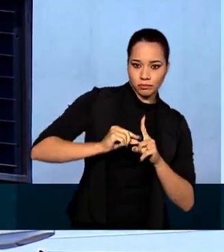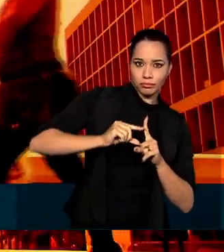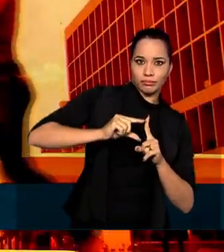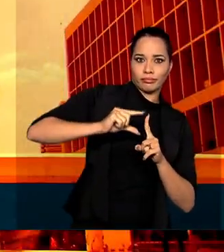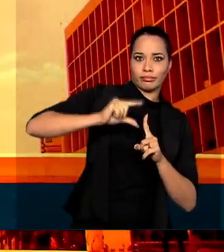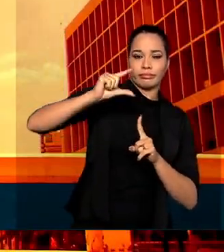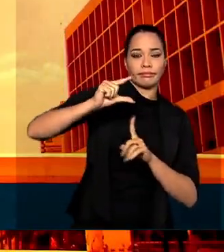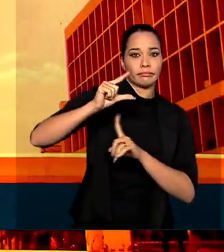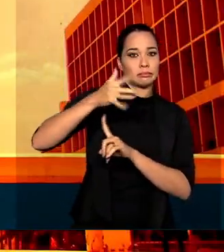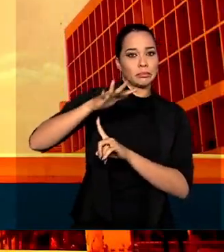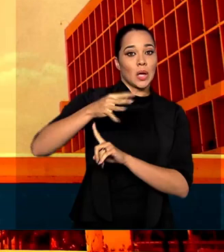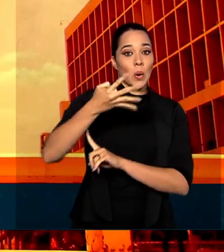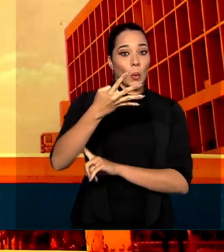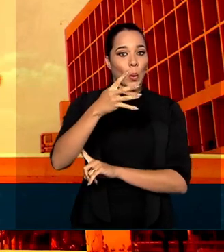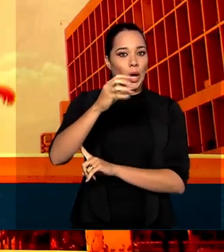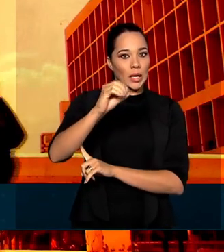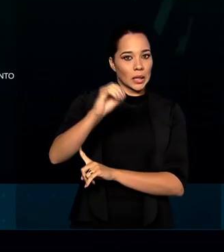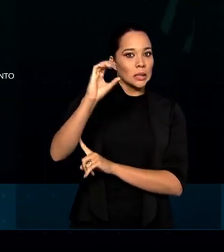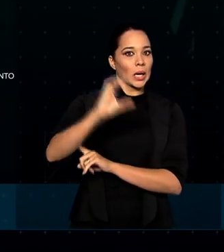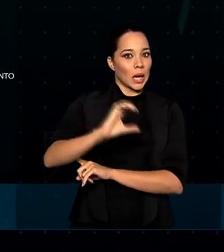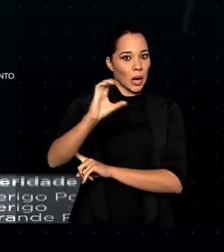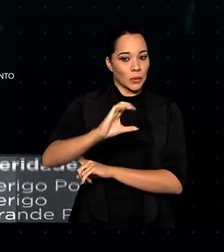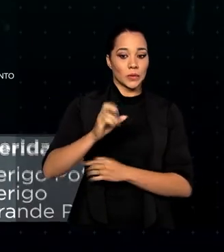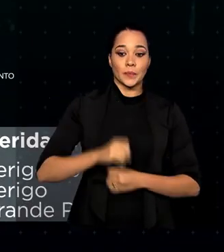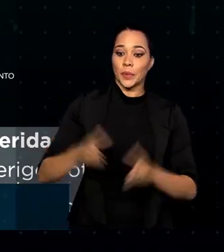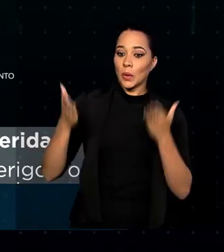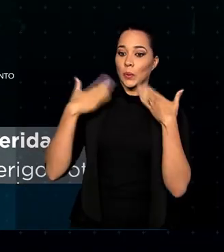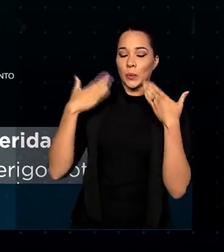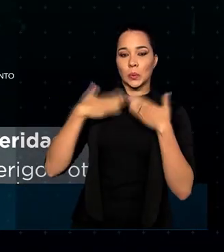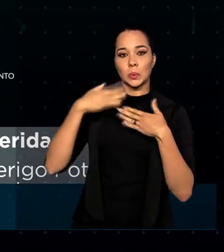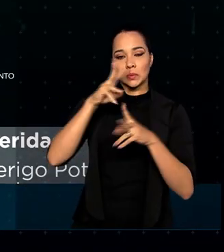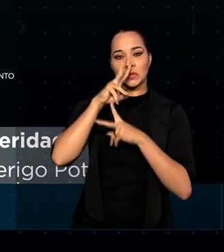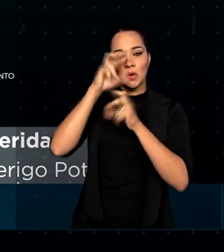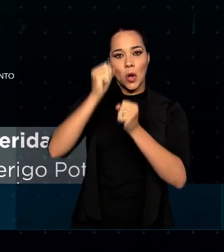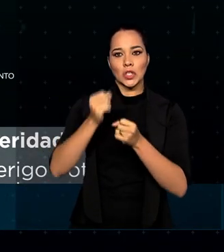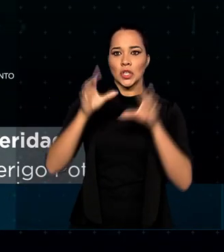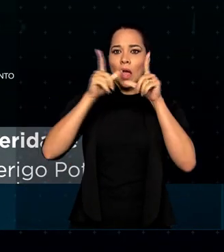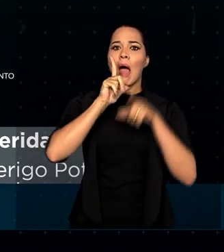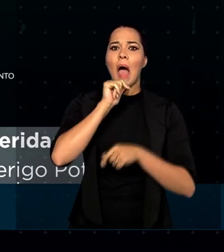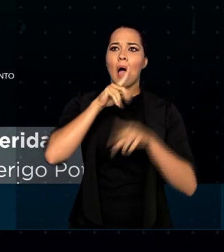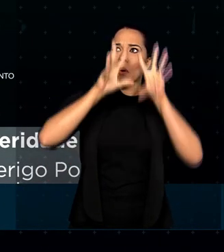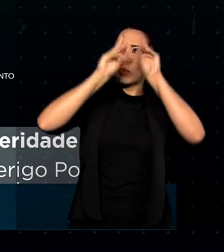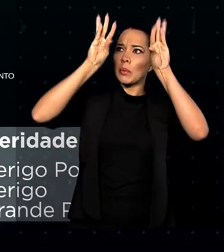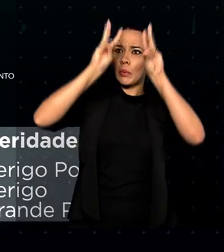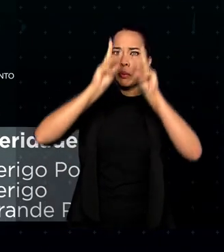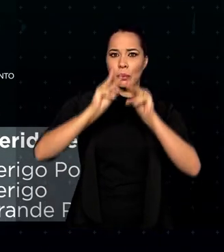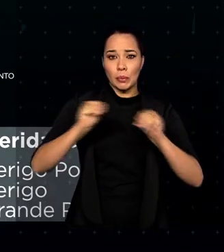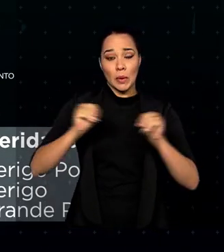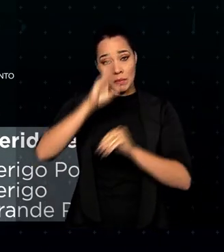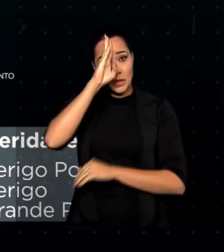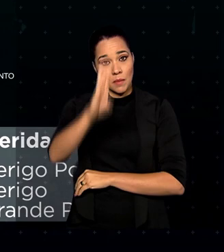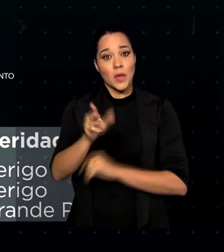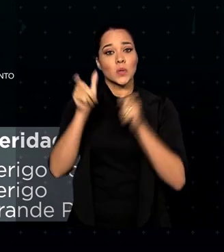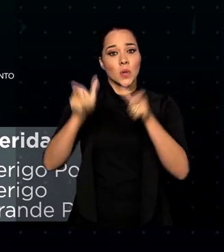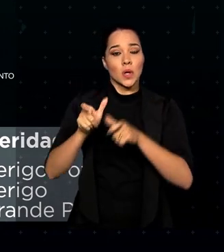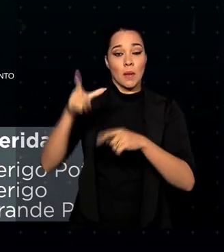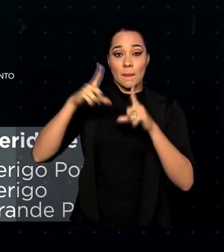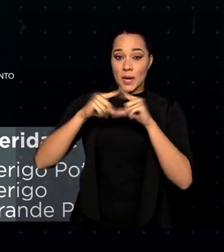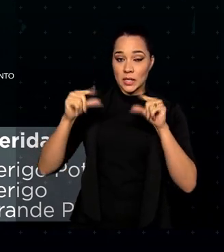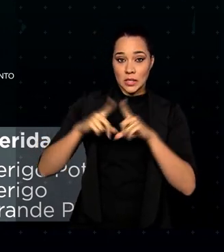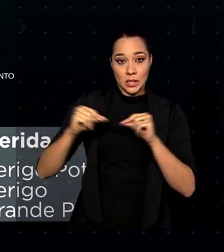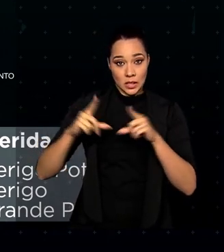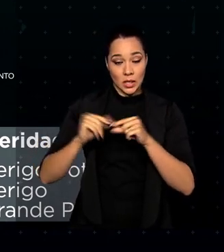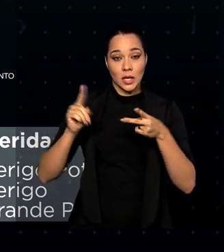temperaturas próximas a 40 graus. O calor intenso e a baixa umidade do ar concentram-se principalmente no Distrito